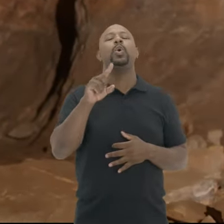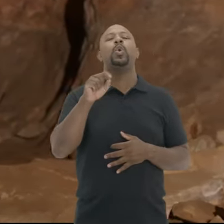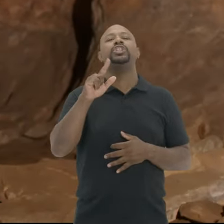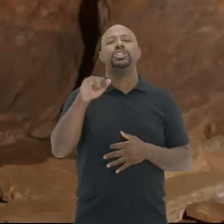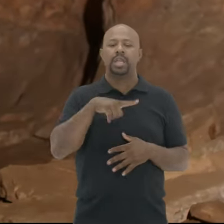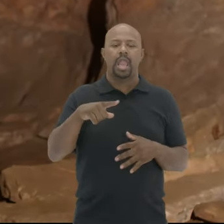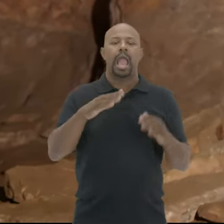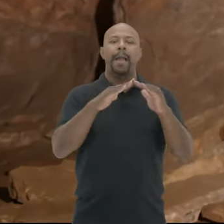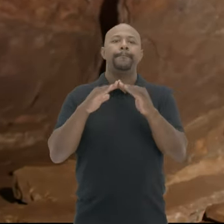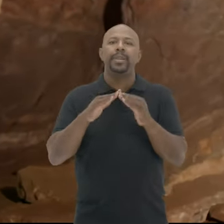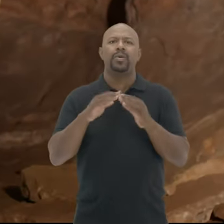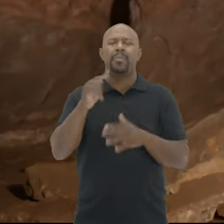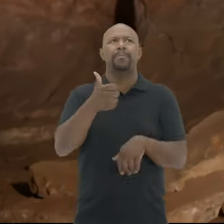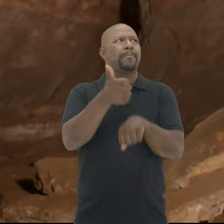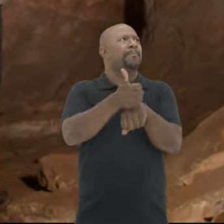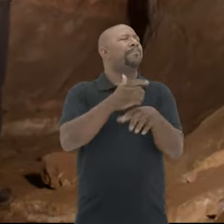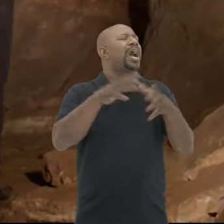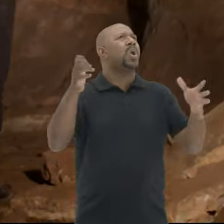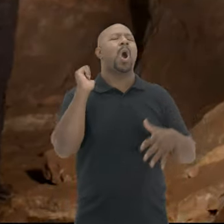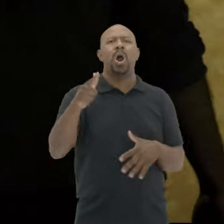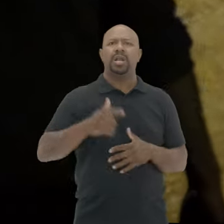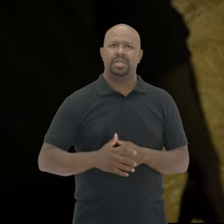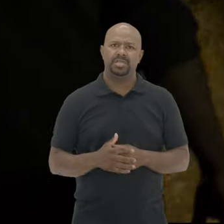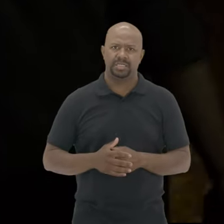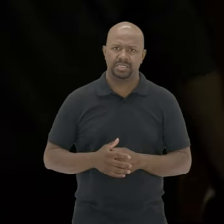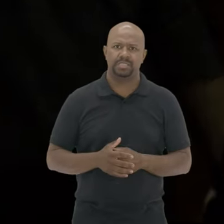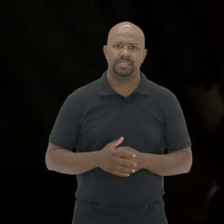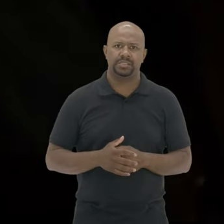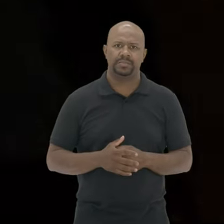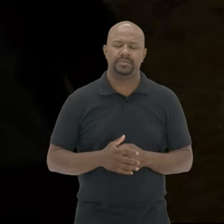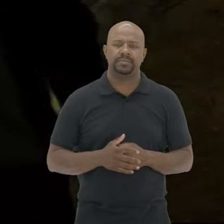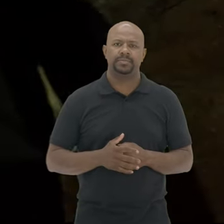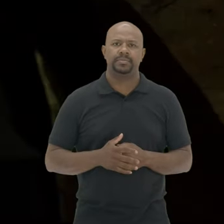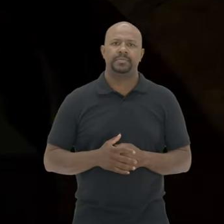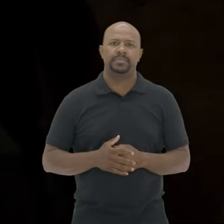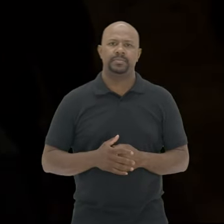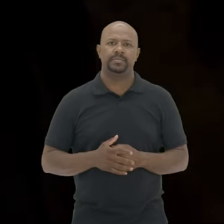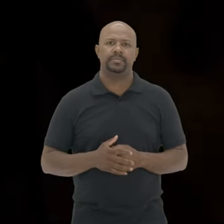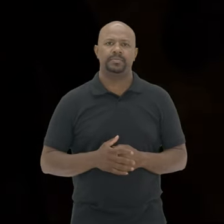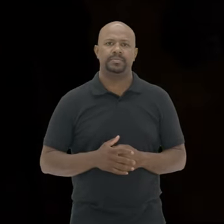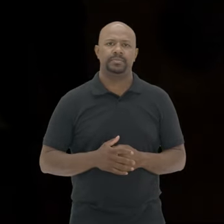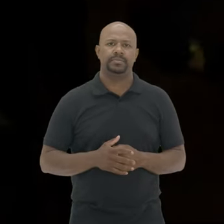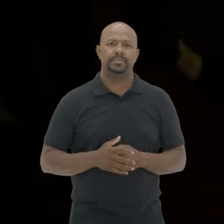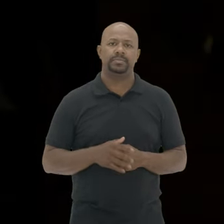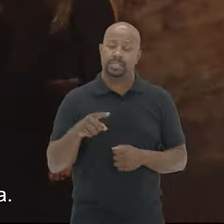arqueologia Uma caverna Muito maior Que qualquer uma Que eu já vi Eles iluminam o local Com as lanternas Dos celulares